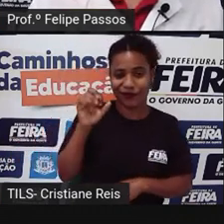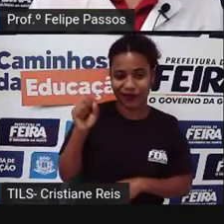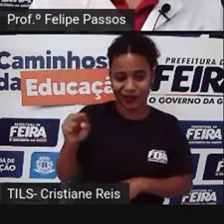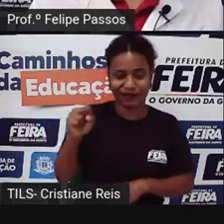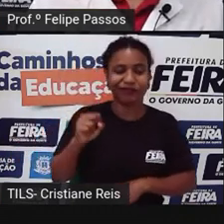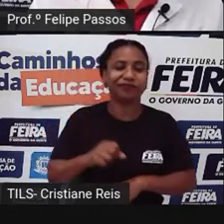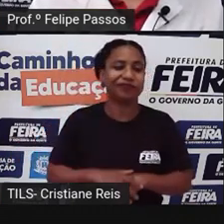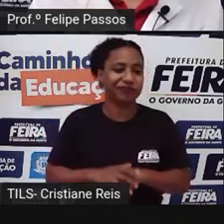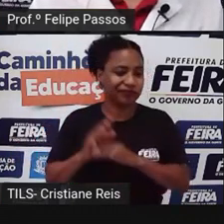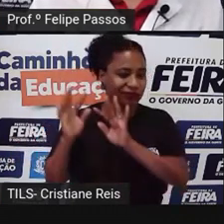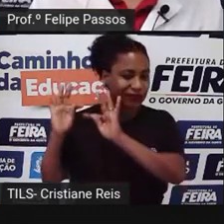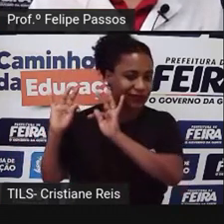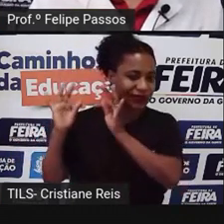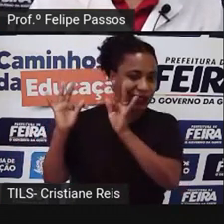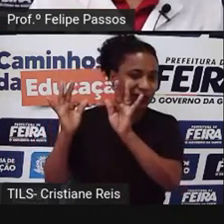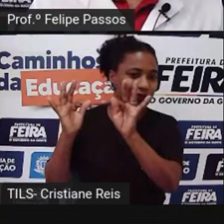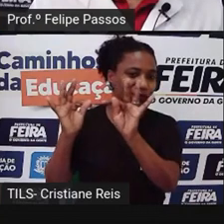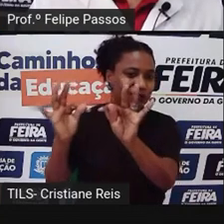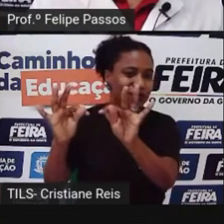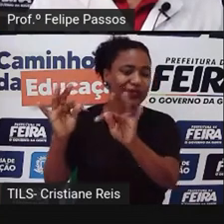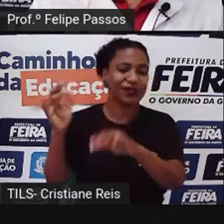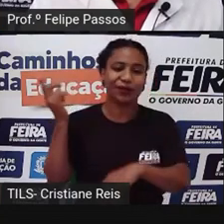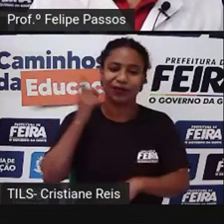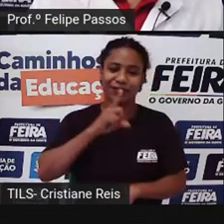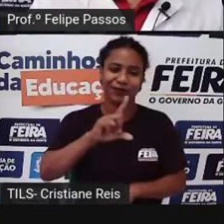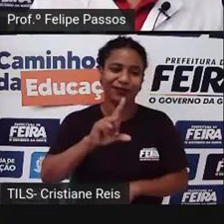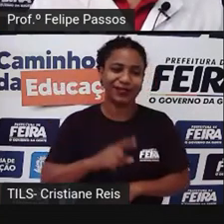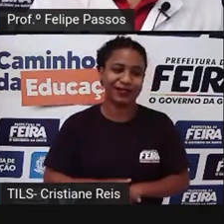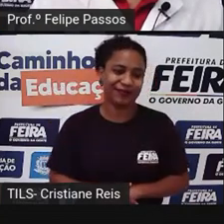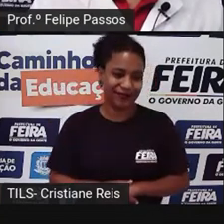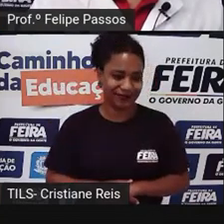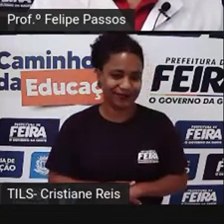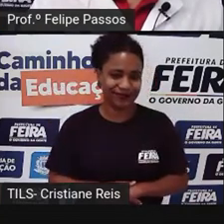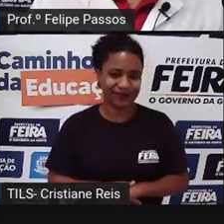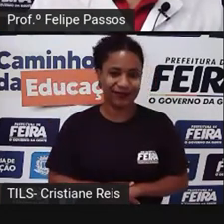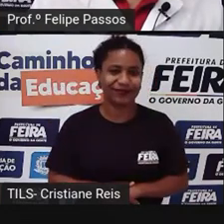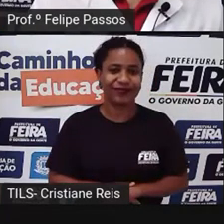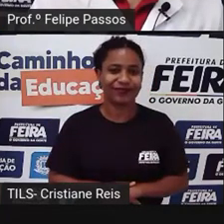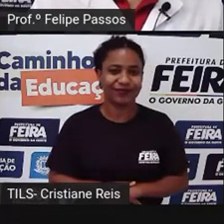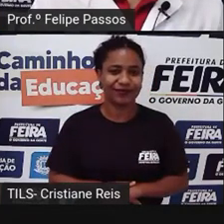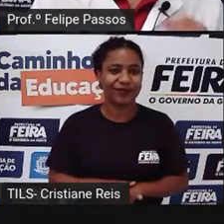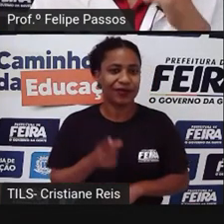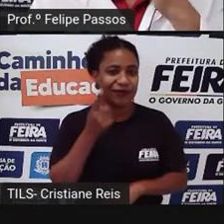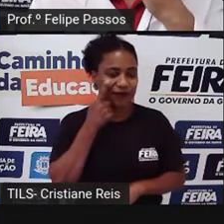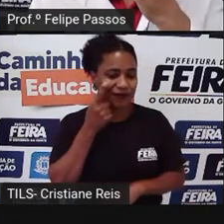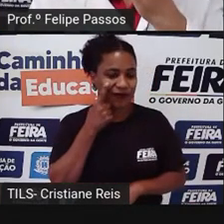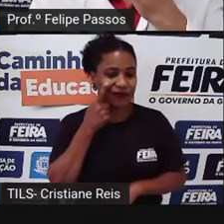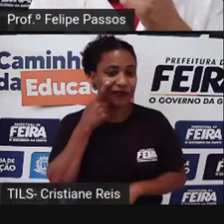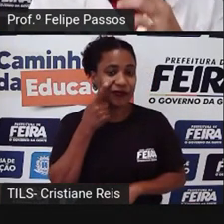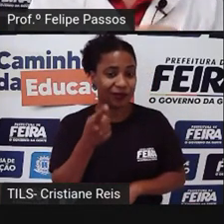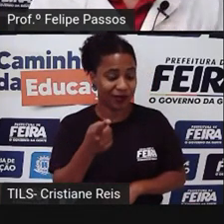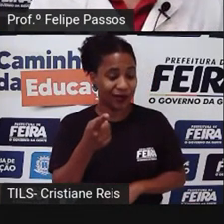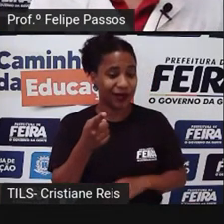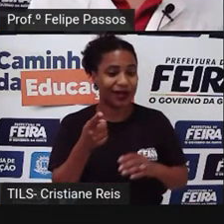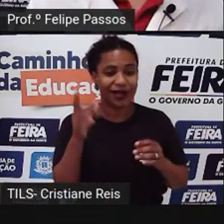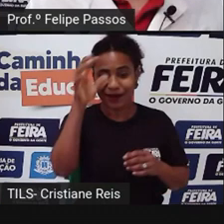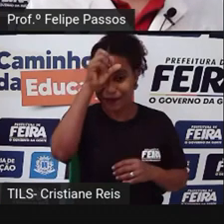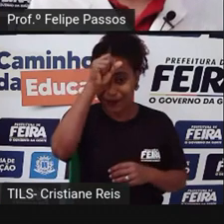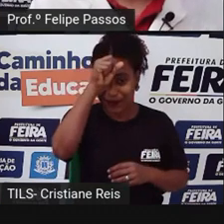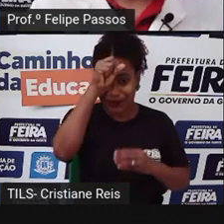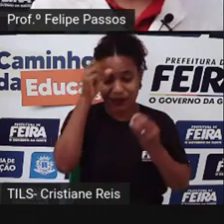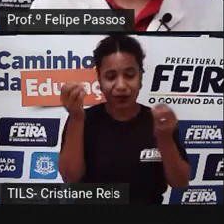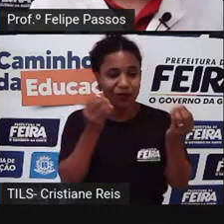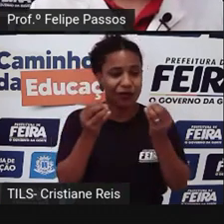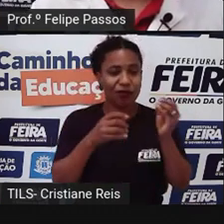essa tecnologia, a essas ferramentas. Então, vamos conhecer um pouquinho sobre o que é esse